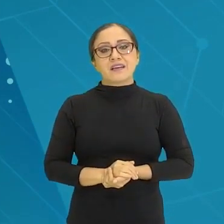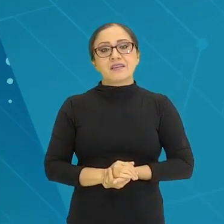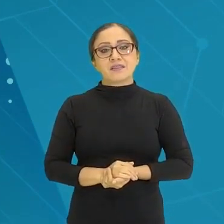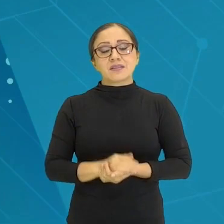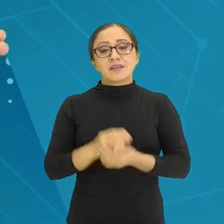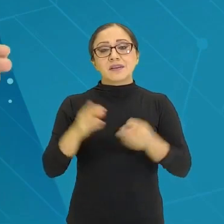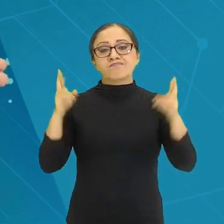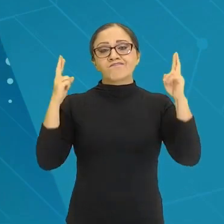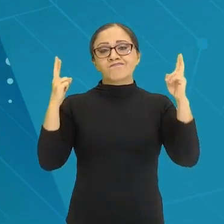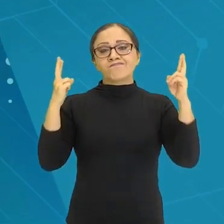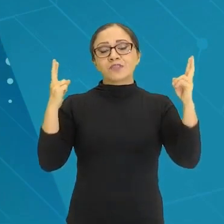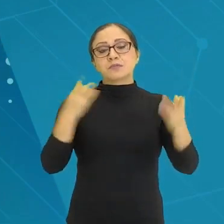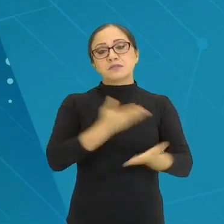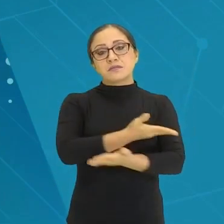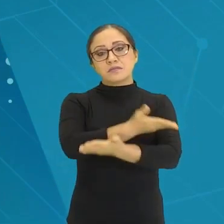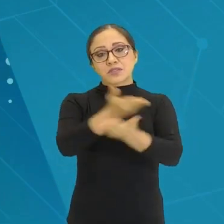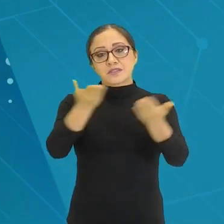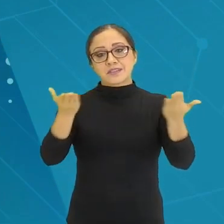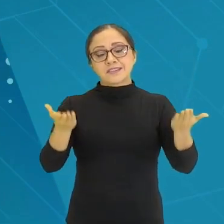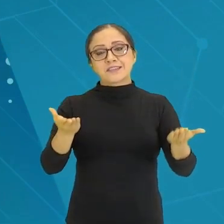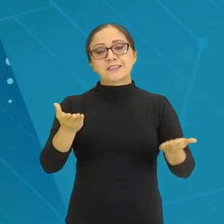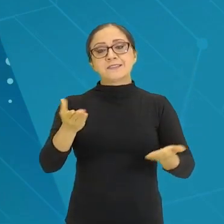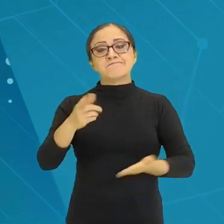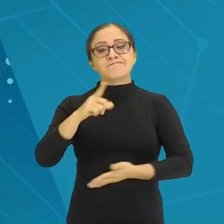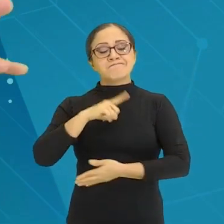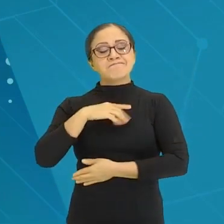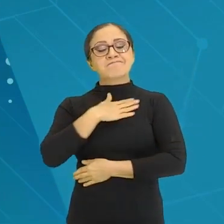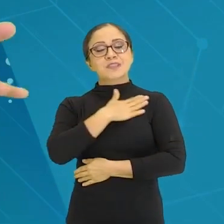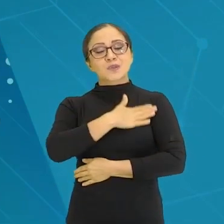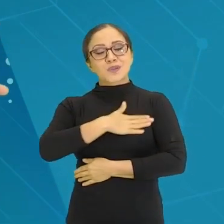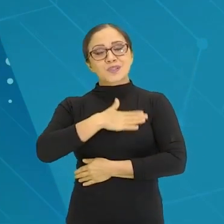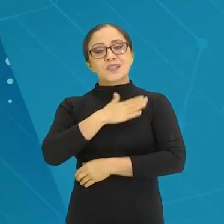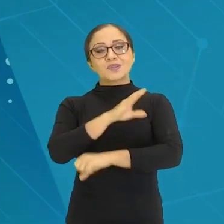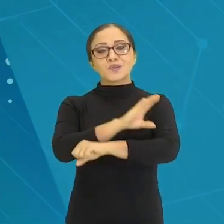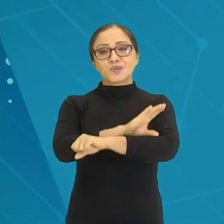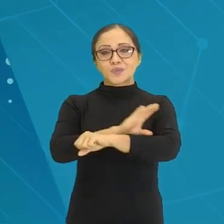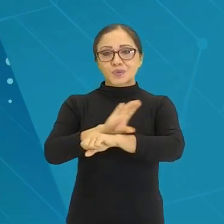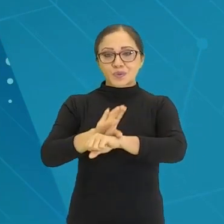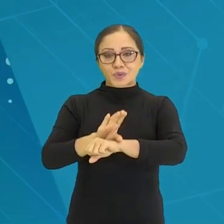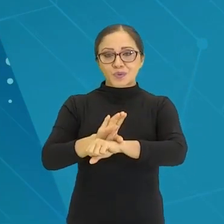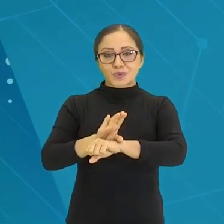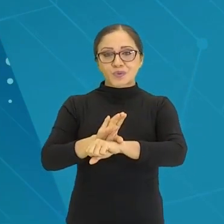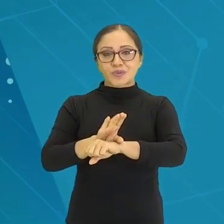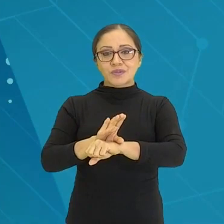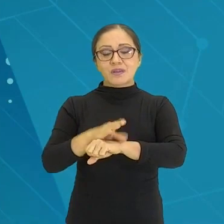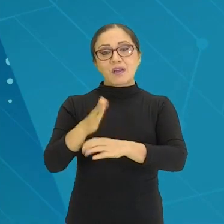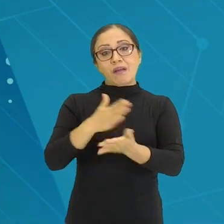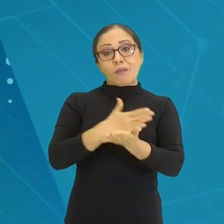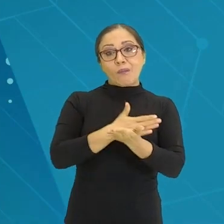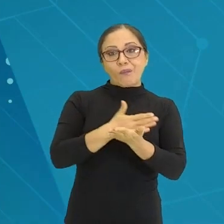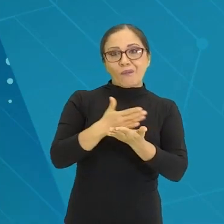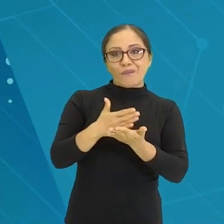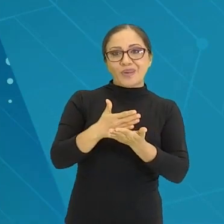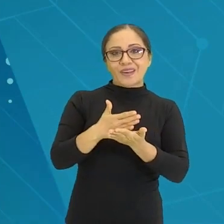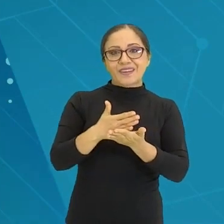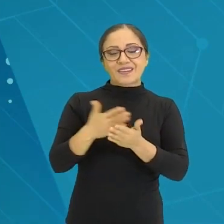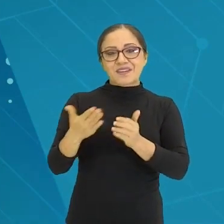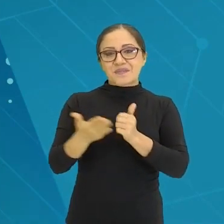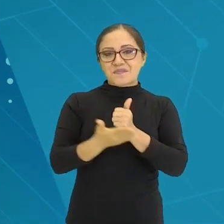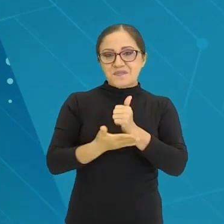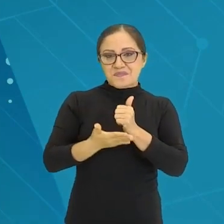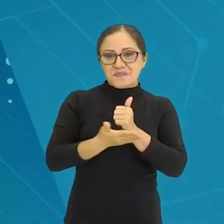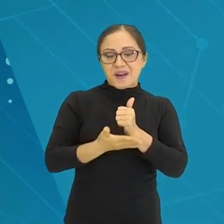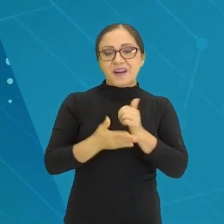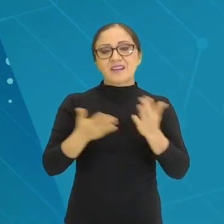eu espero que vocês tenham gostado do curso, né? O curso se propõe a ser uma introdução, a gente não quer esgotar o